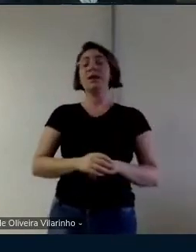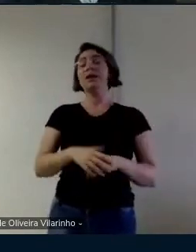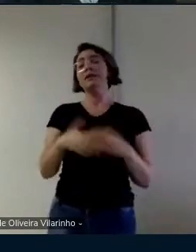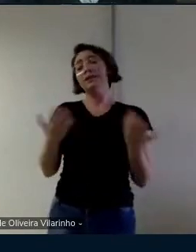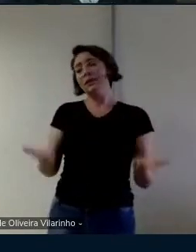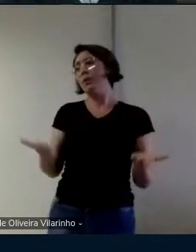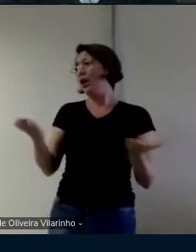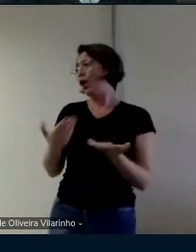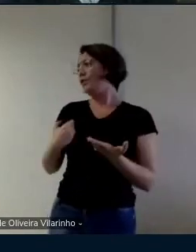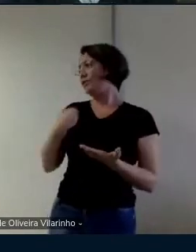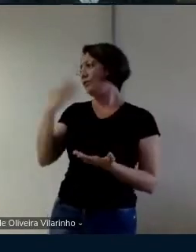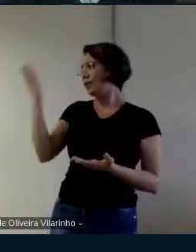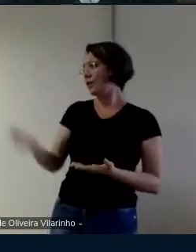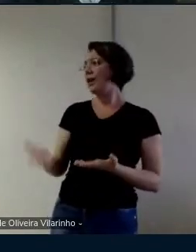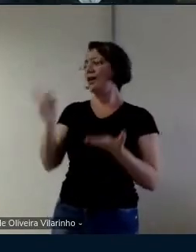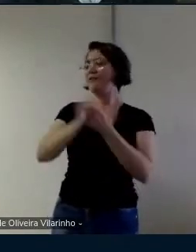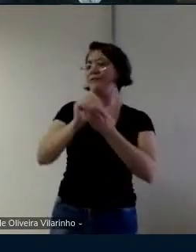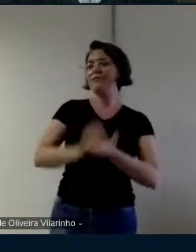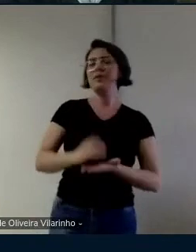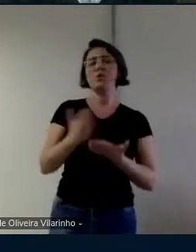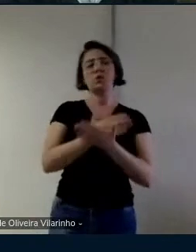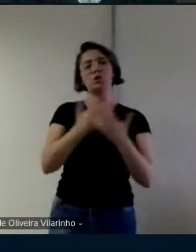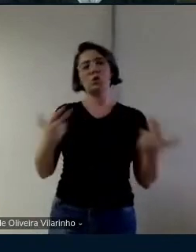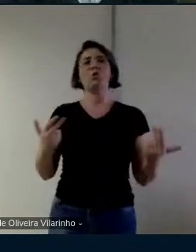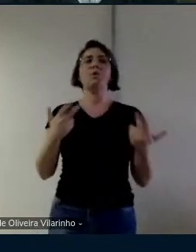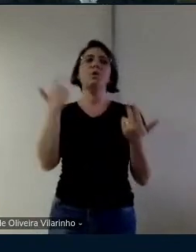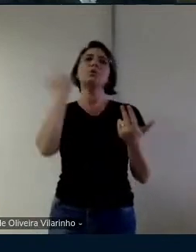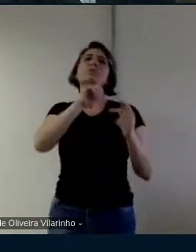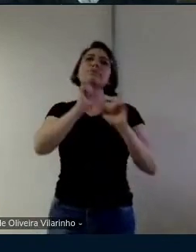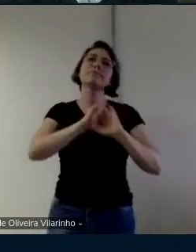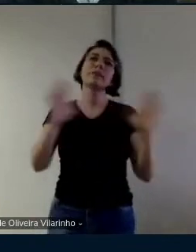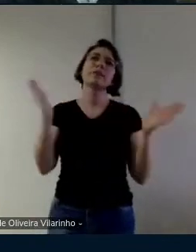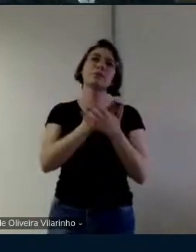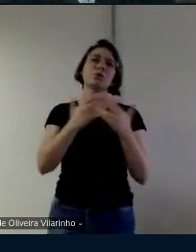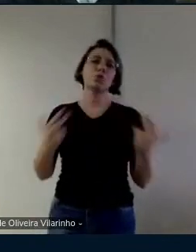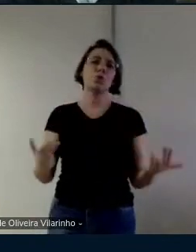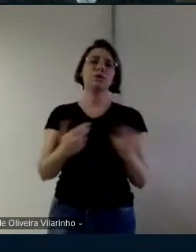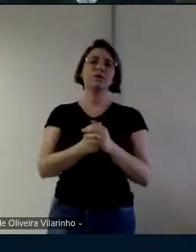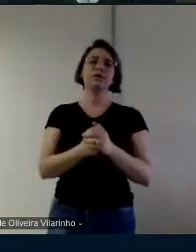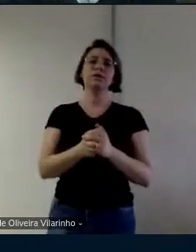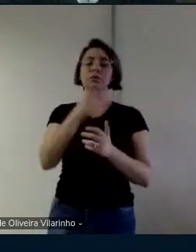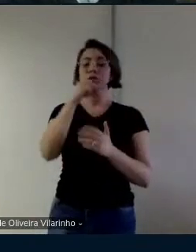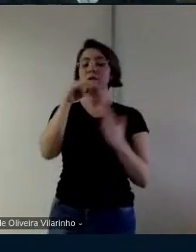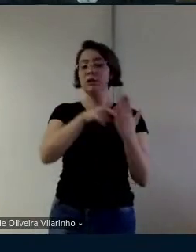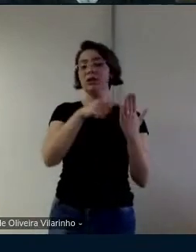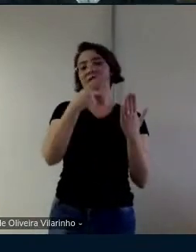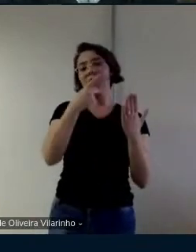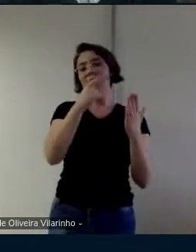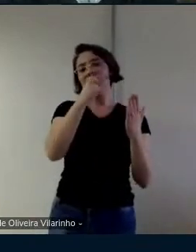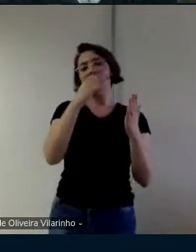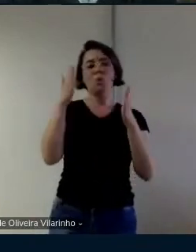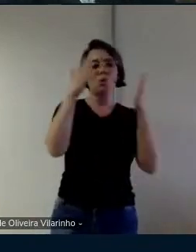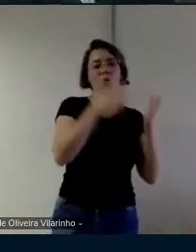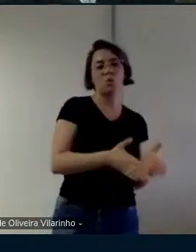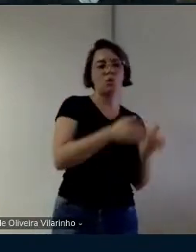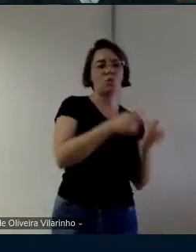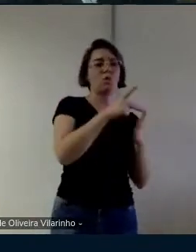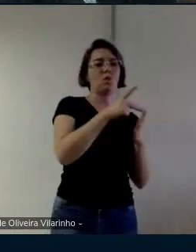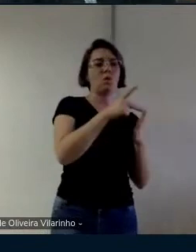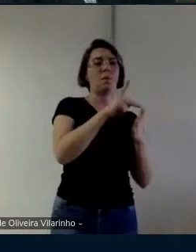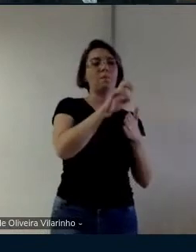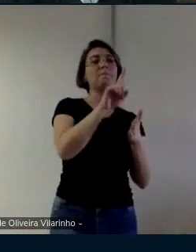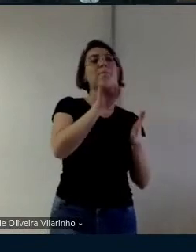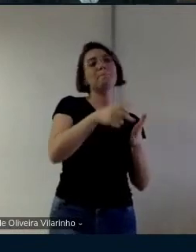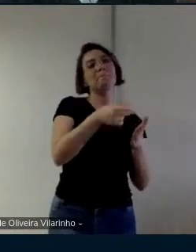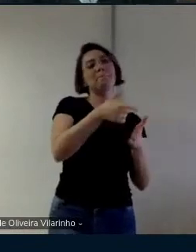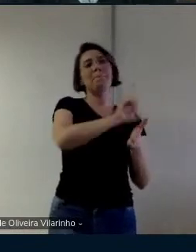aqui a gente anotou mais de algumas coisas pra poder esclarecer isso aqui nós estamos falando do pré-teste aqui nós estamos falando do pós-teste que